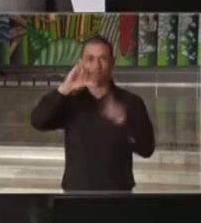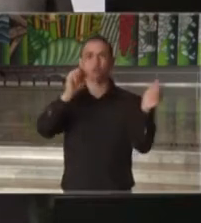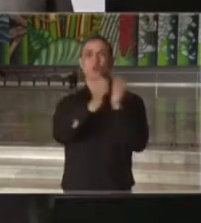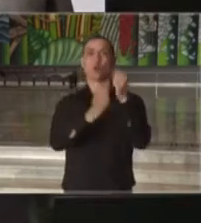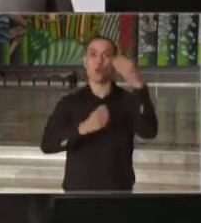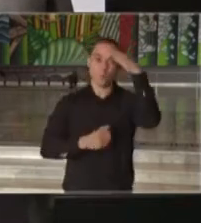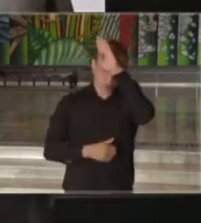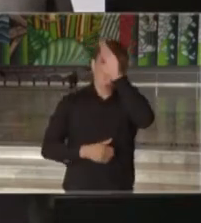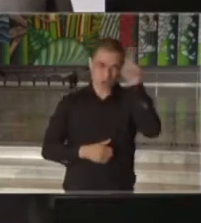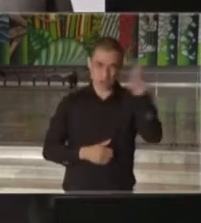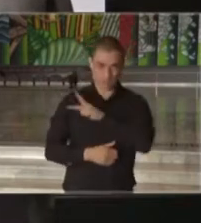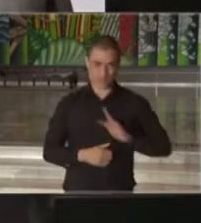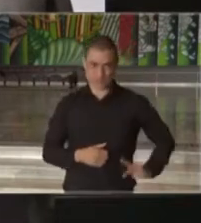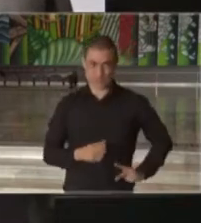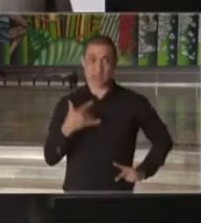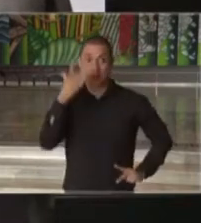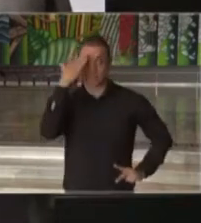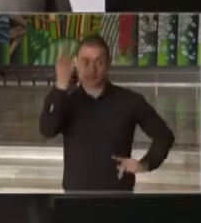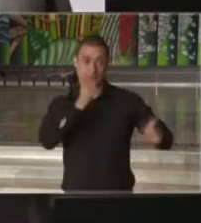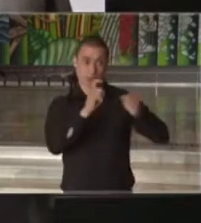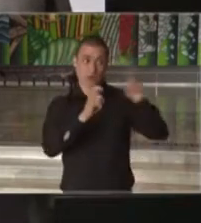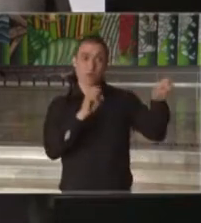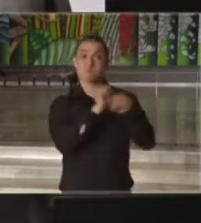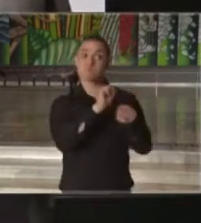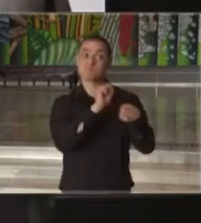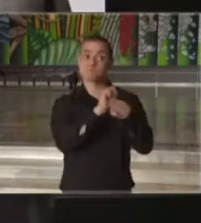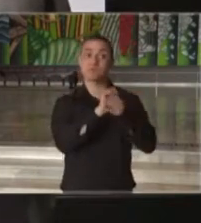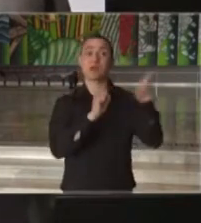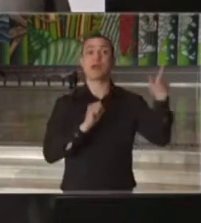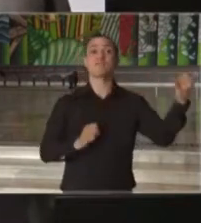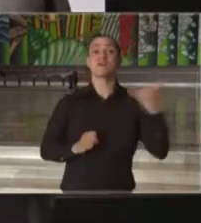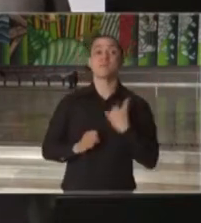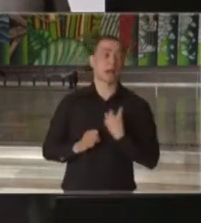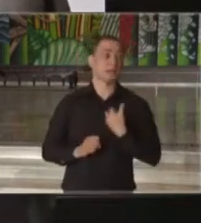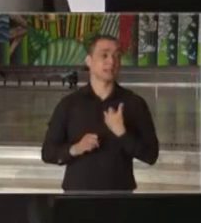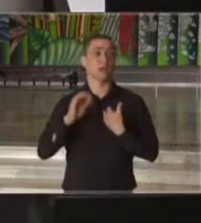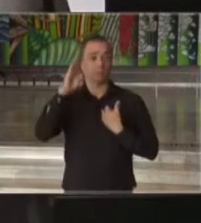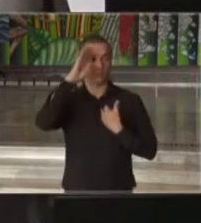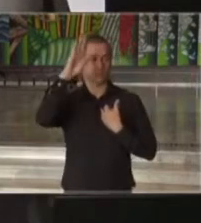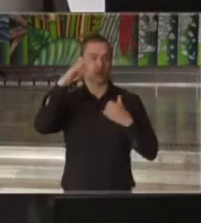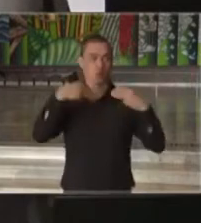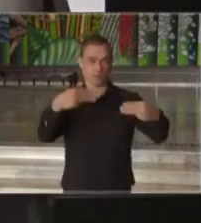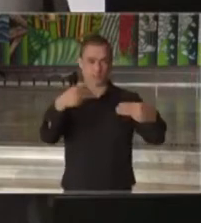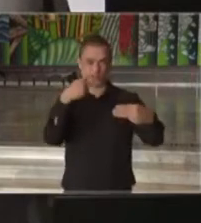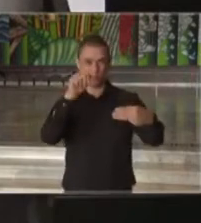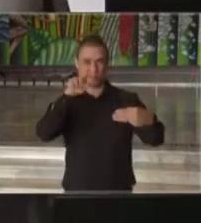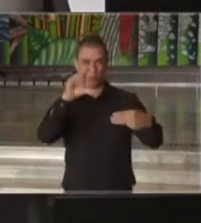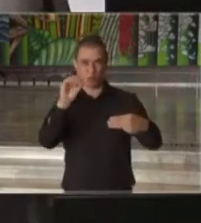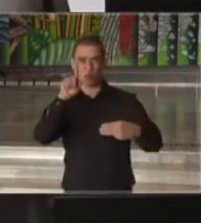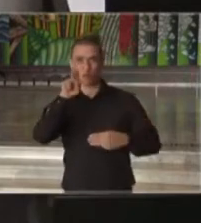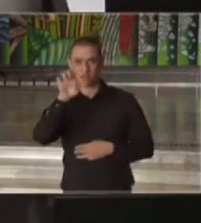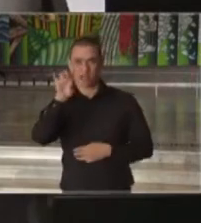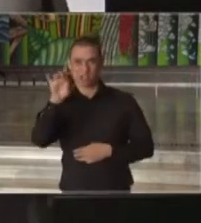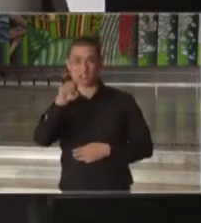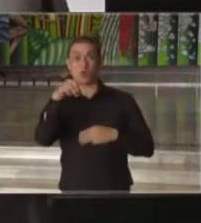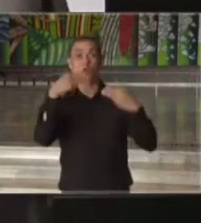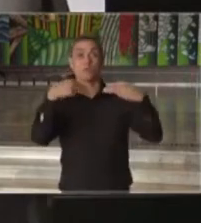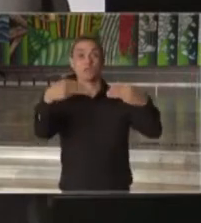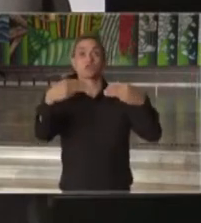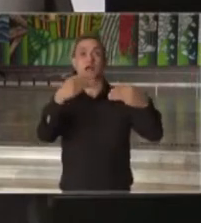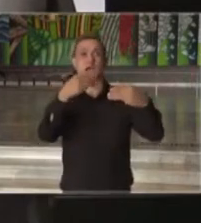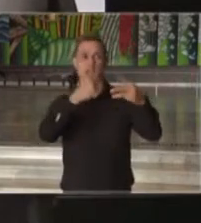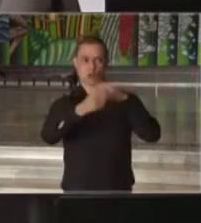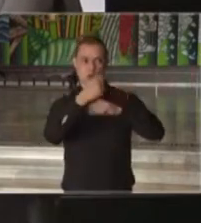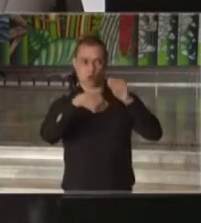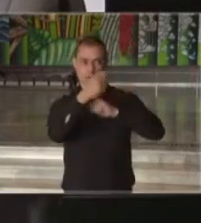com o presidente Jair Bolsonaro. E também, pelo que fui informado, o ministro Paulo Guedes estará participando também desta reunião, ao